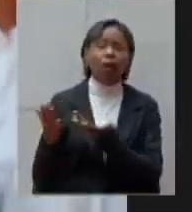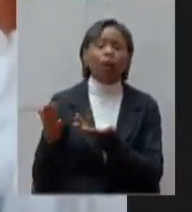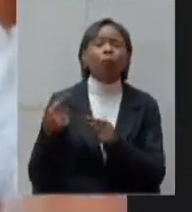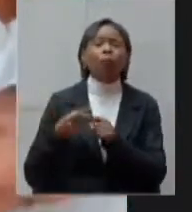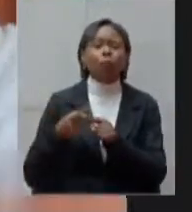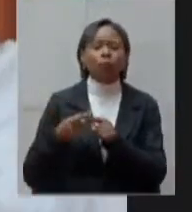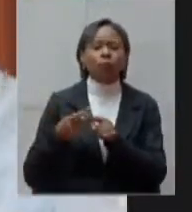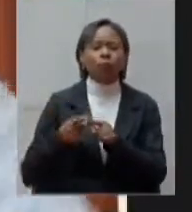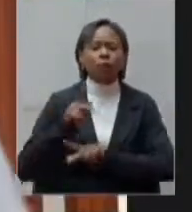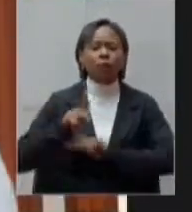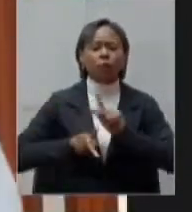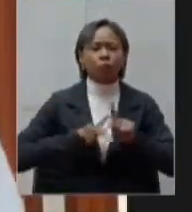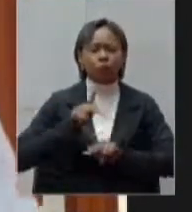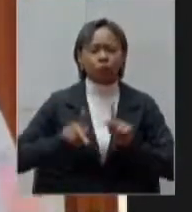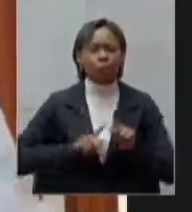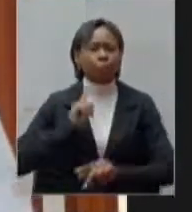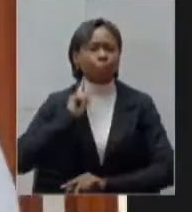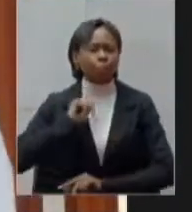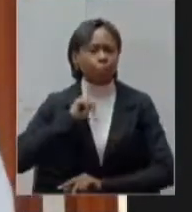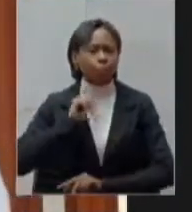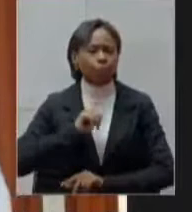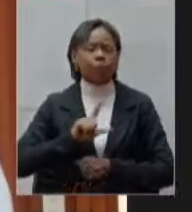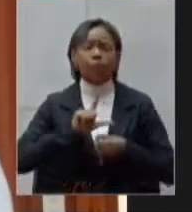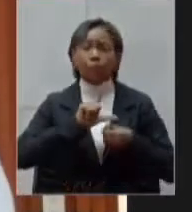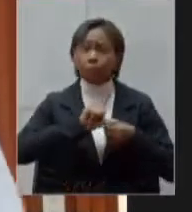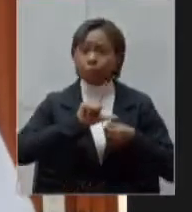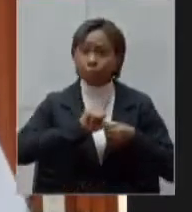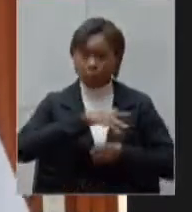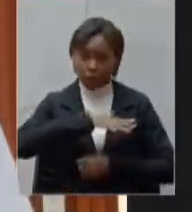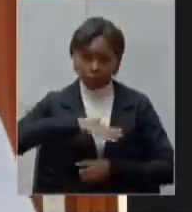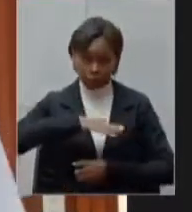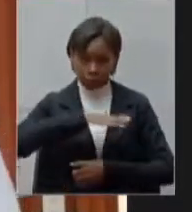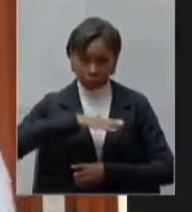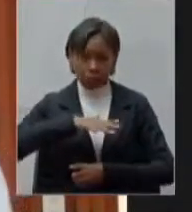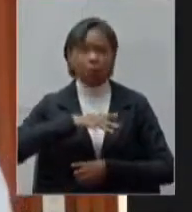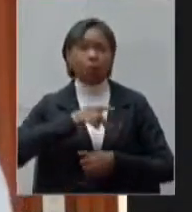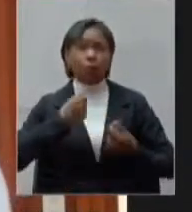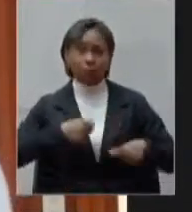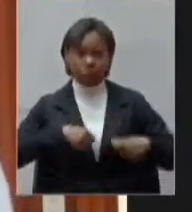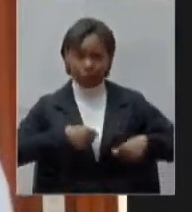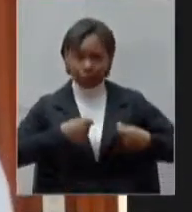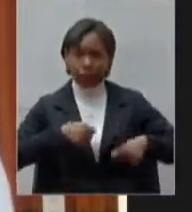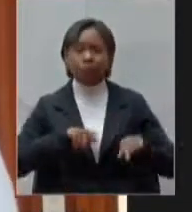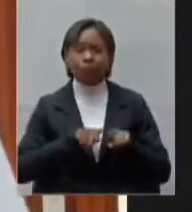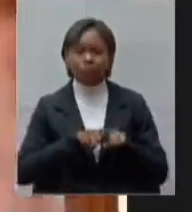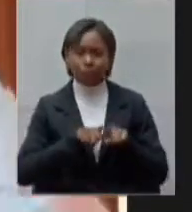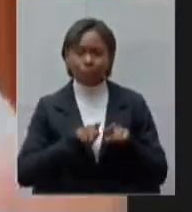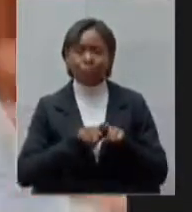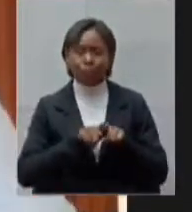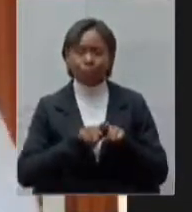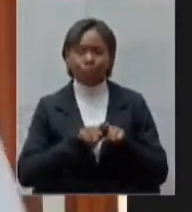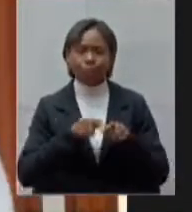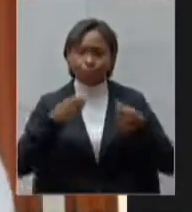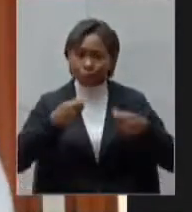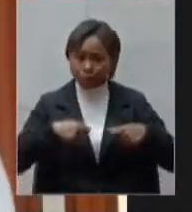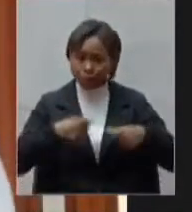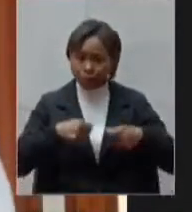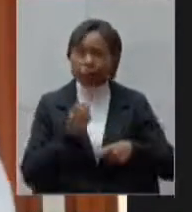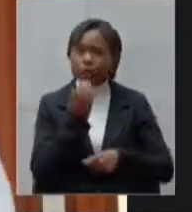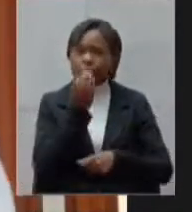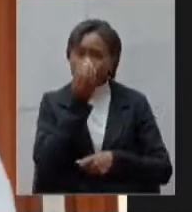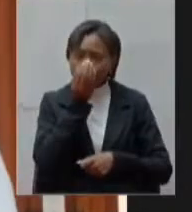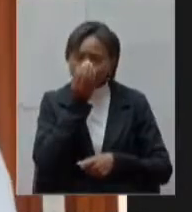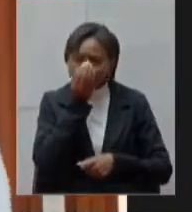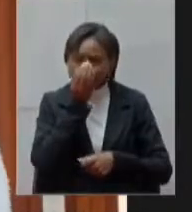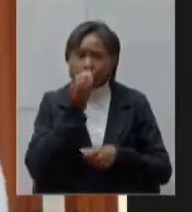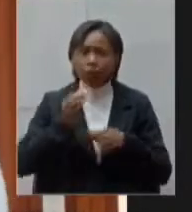que diminua todas as vertentes de Lavas e da nossa região que nós também atendemos o amigo nós precisamos realmente de respiradores e monitores